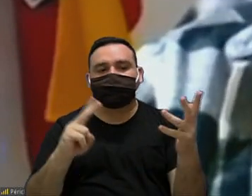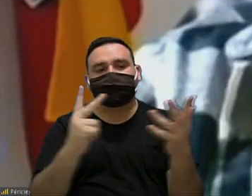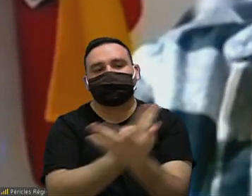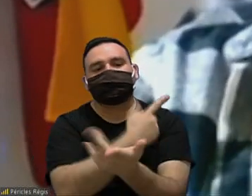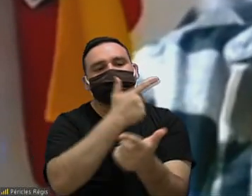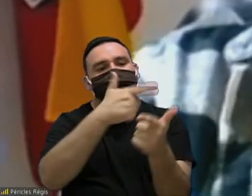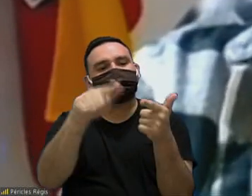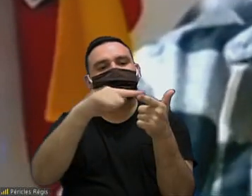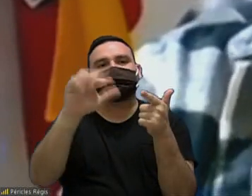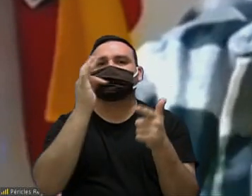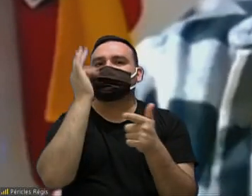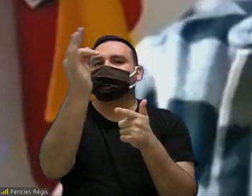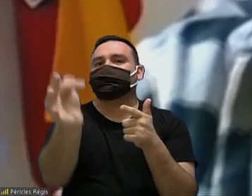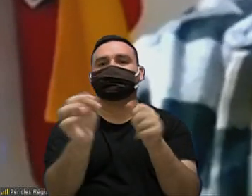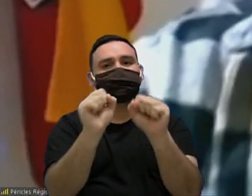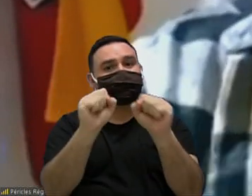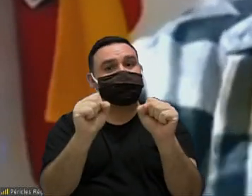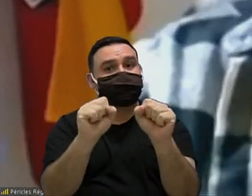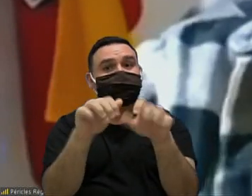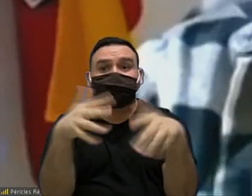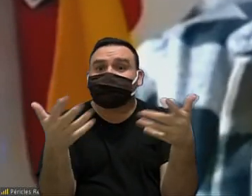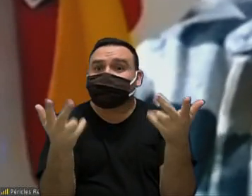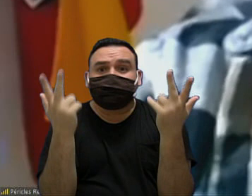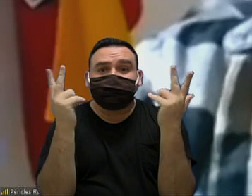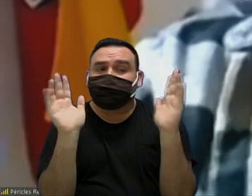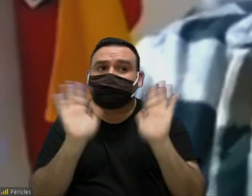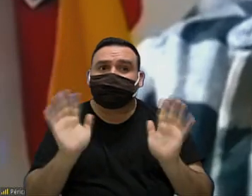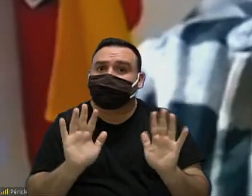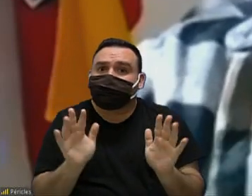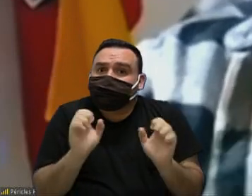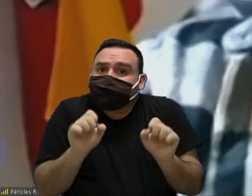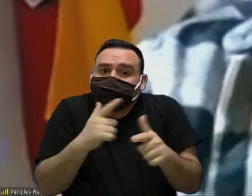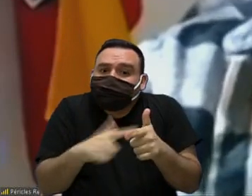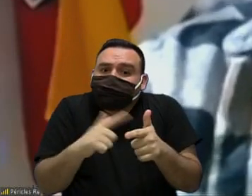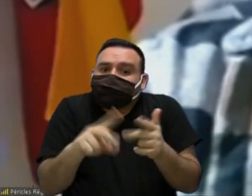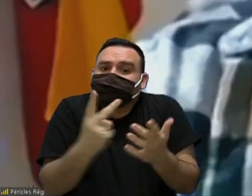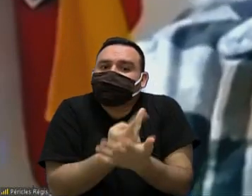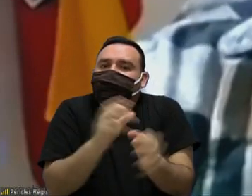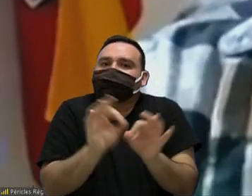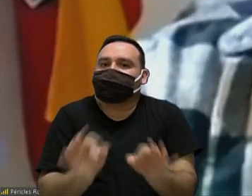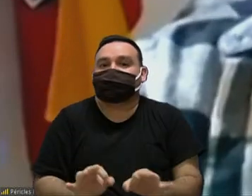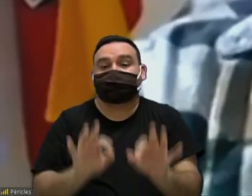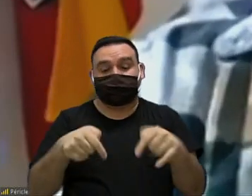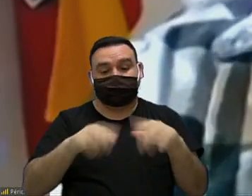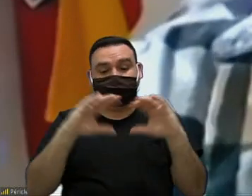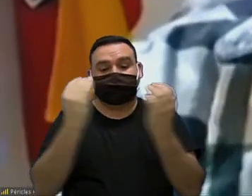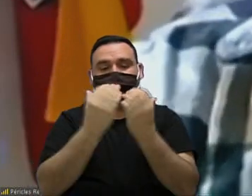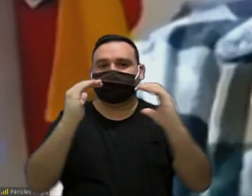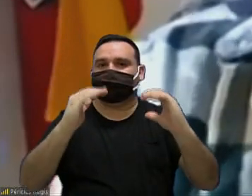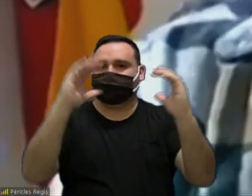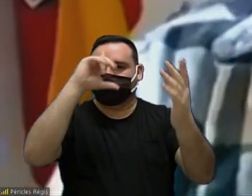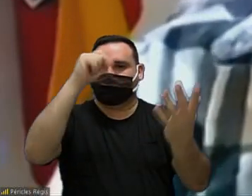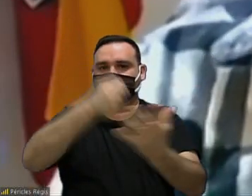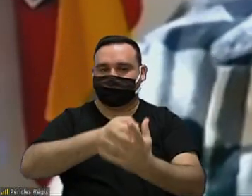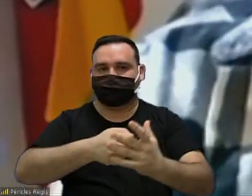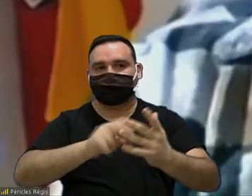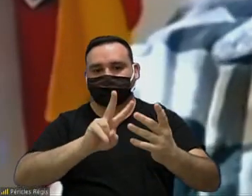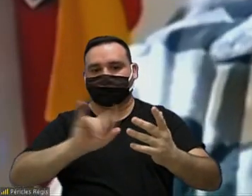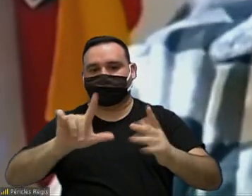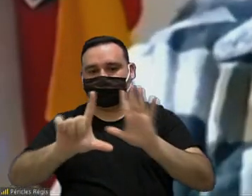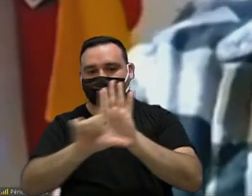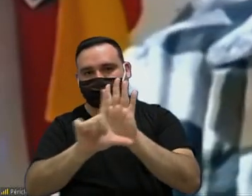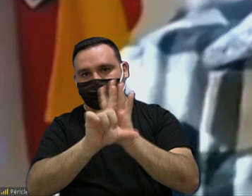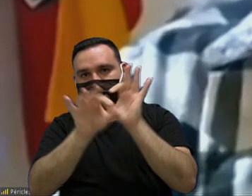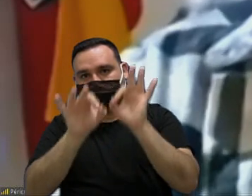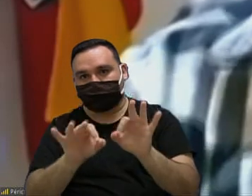algum problema futuro né ou não ou não por isso que o plenário é soberano nesse sentido dos votos né de decidir se isso vai virar